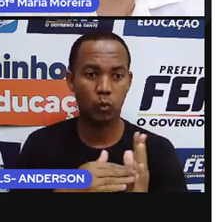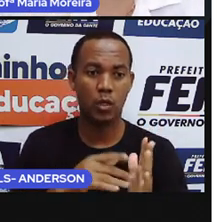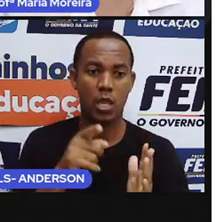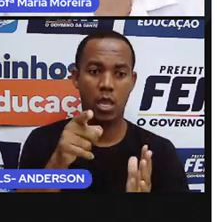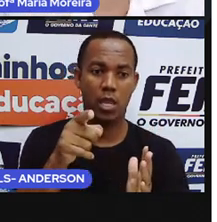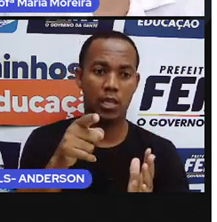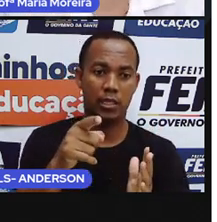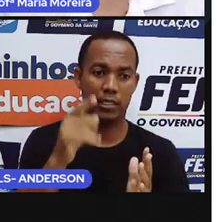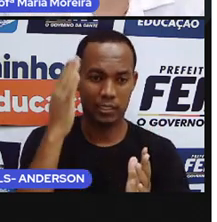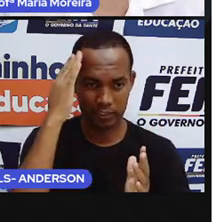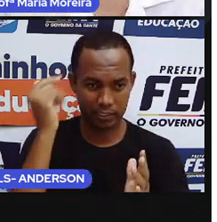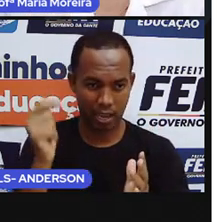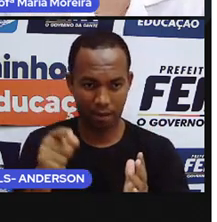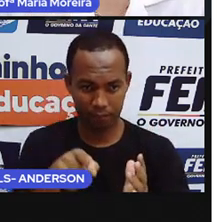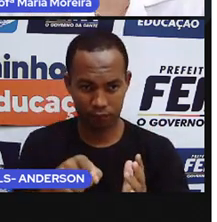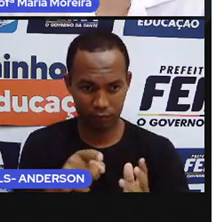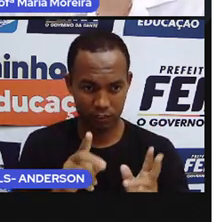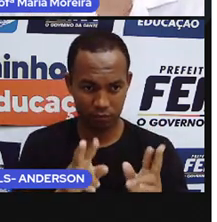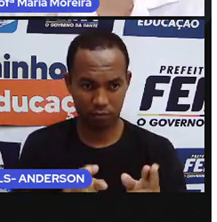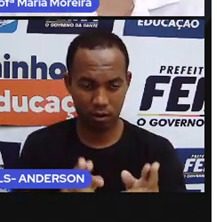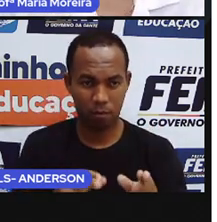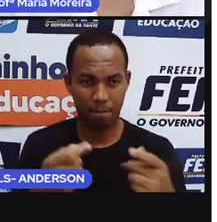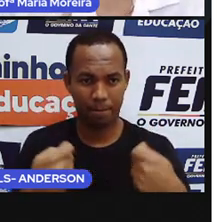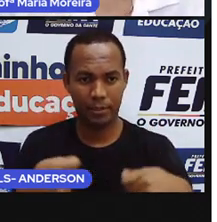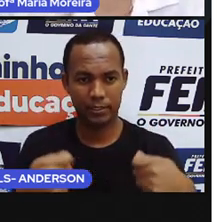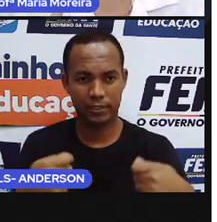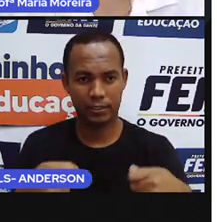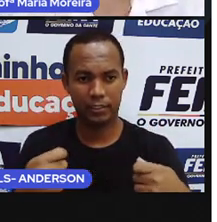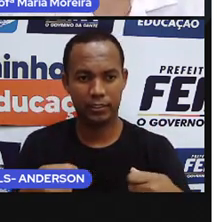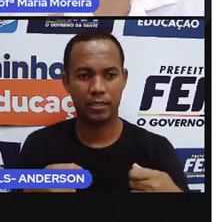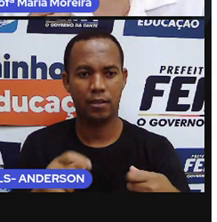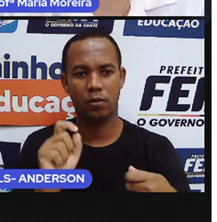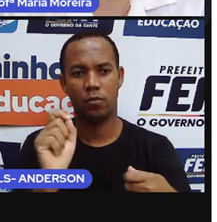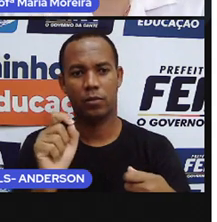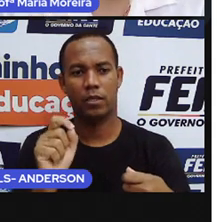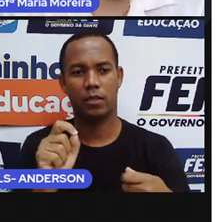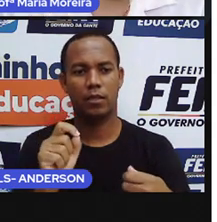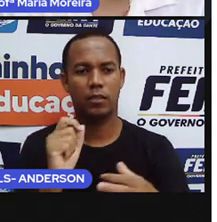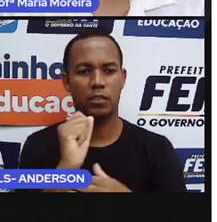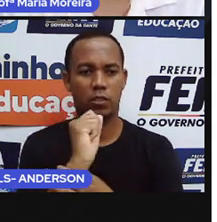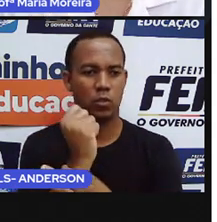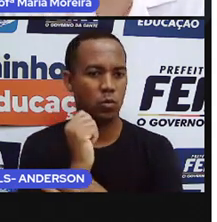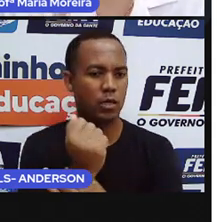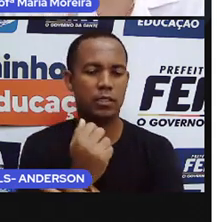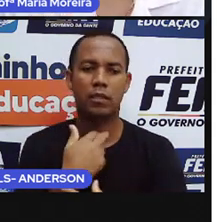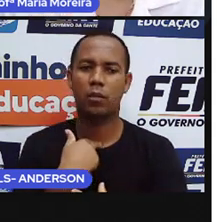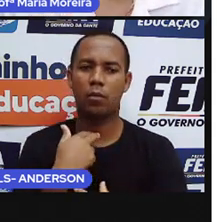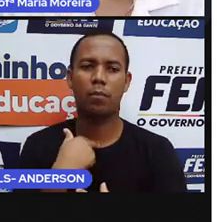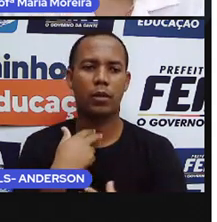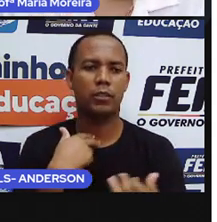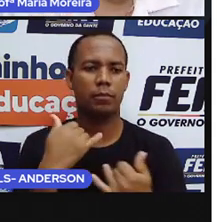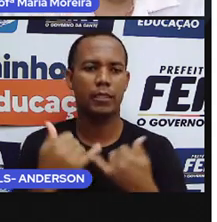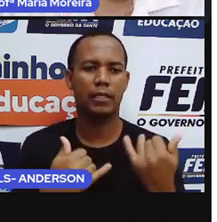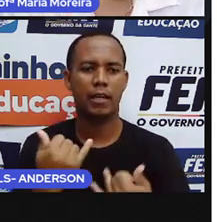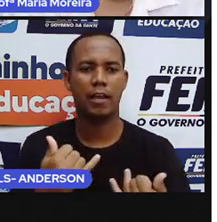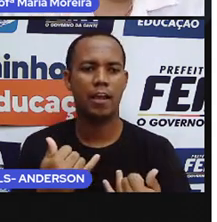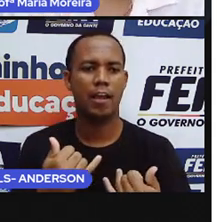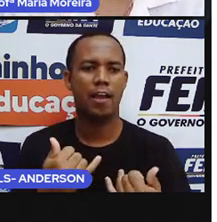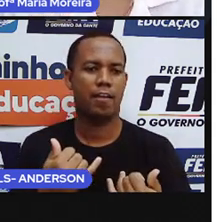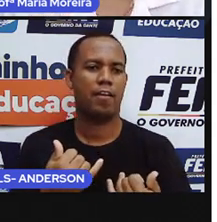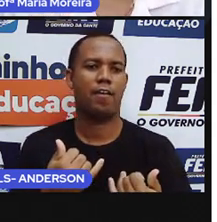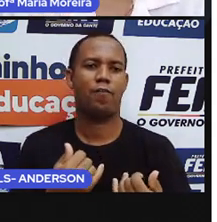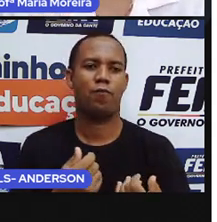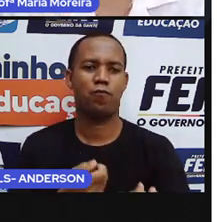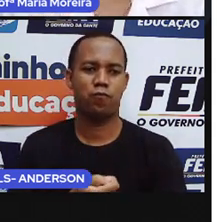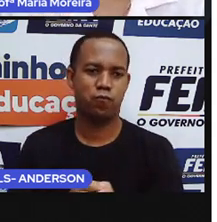Vocês aí, crianças, podem fazer. Vocês precisam ter o quê? Segurando. Então, nada de brincar com fogo, nada de brincar com pata, tá?